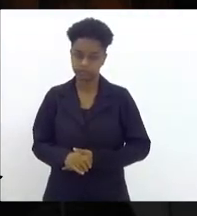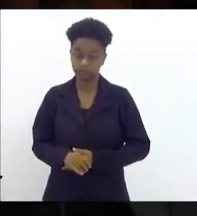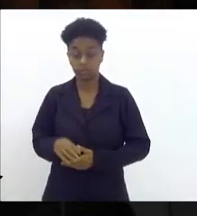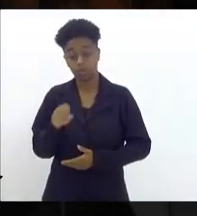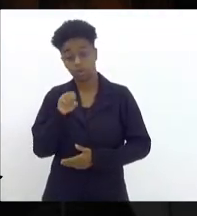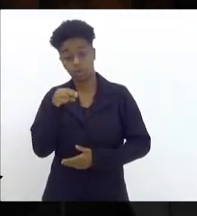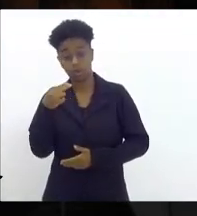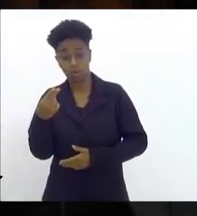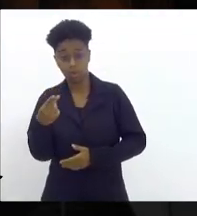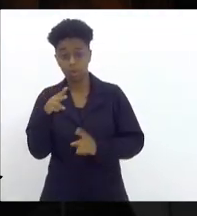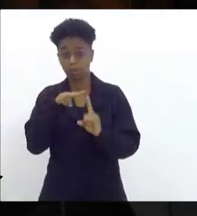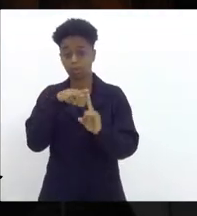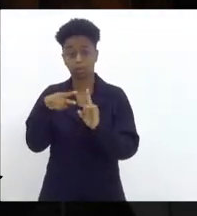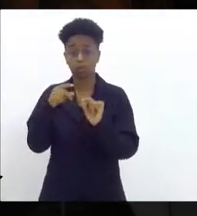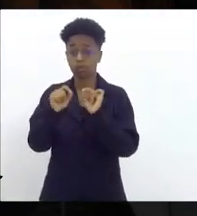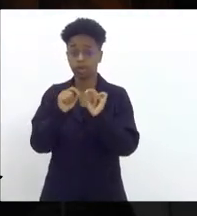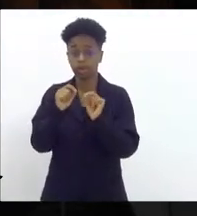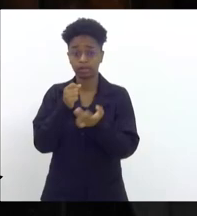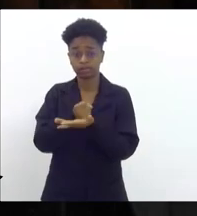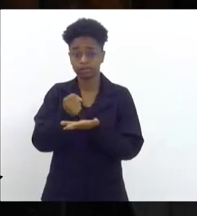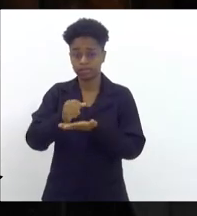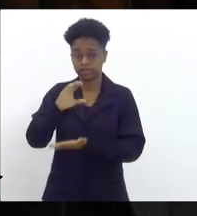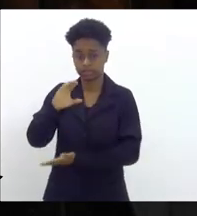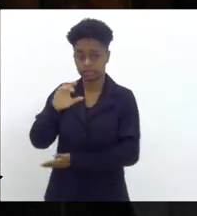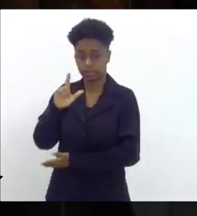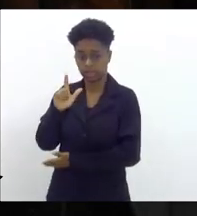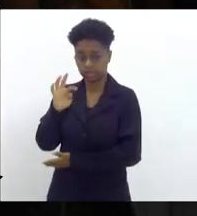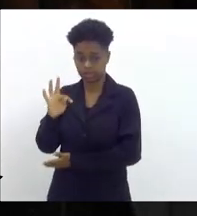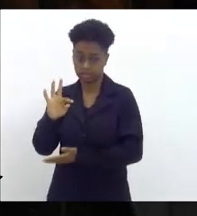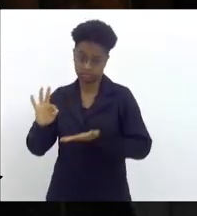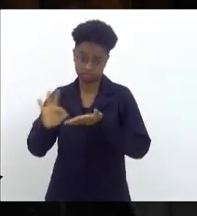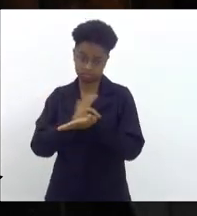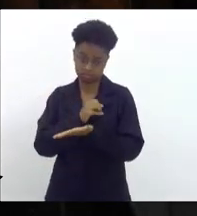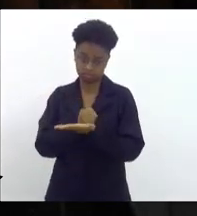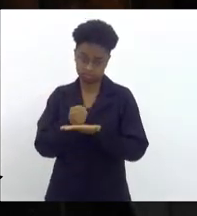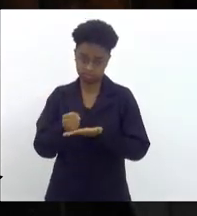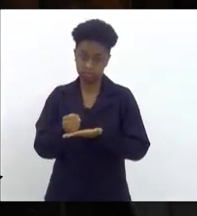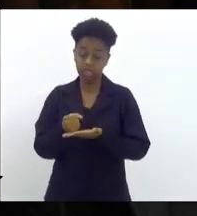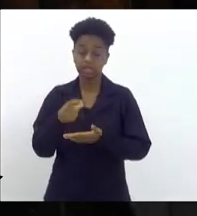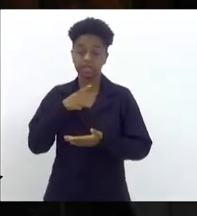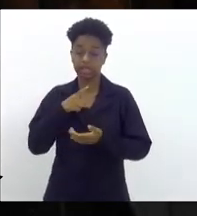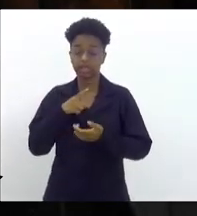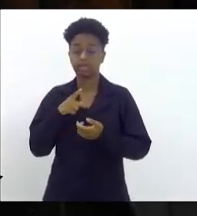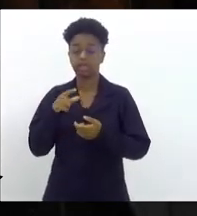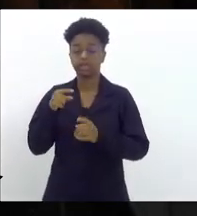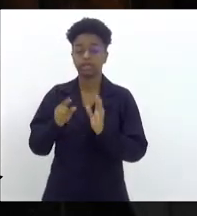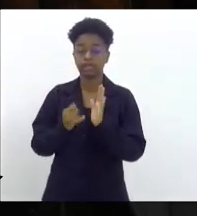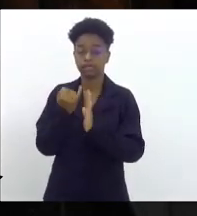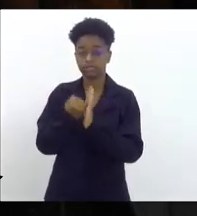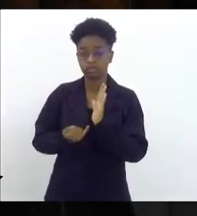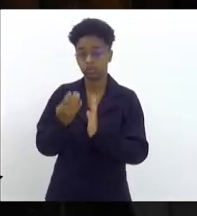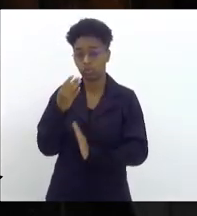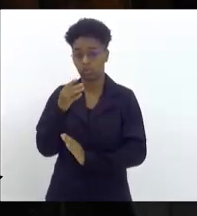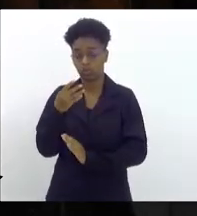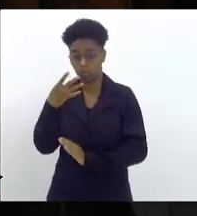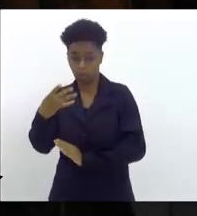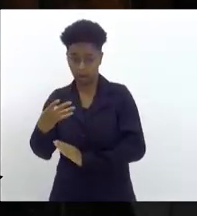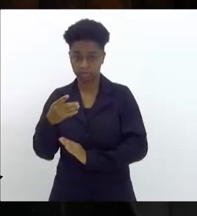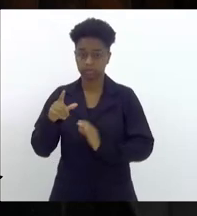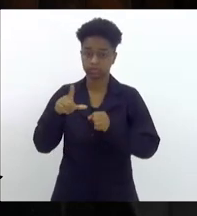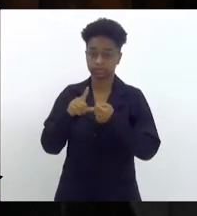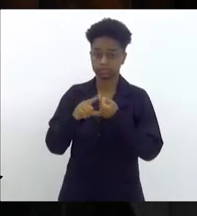vertente do selitista, prevista no inciso 4º do artigo 67-A. E, finalmente,